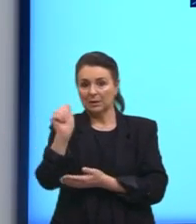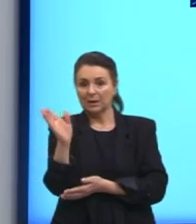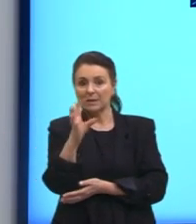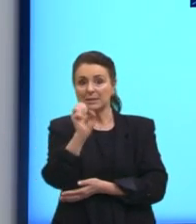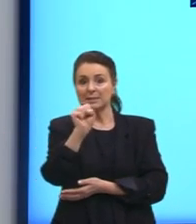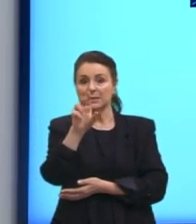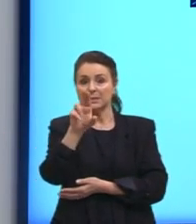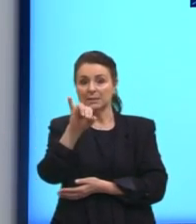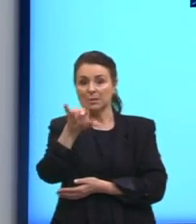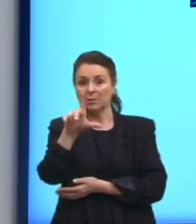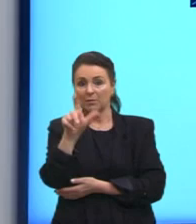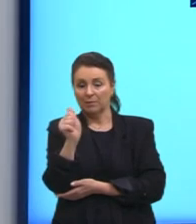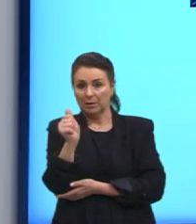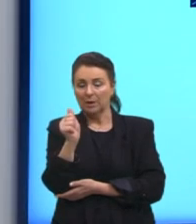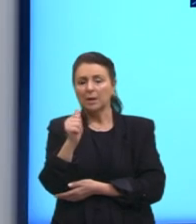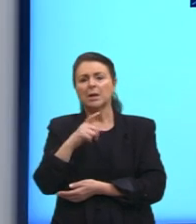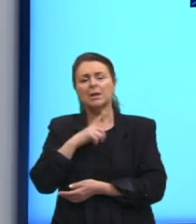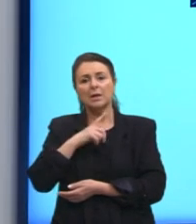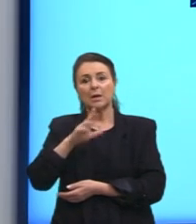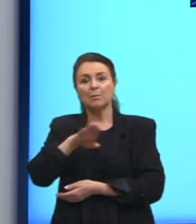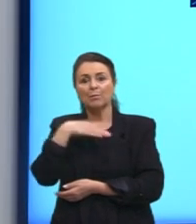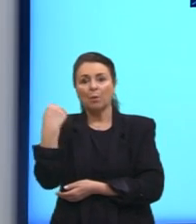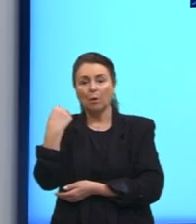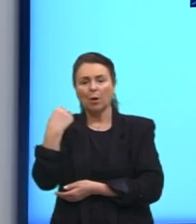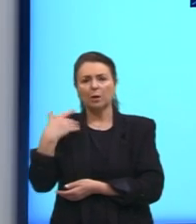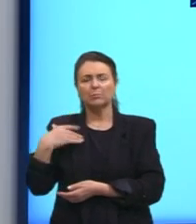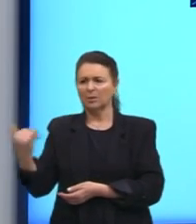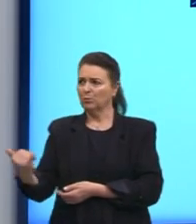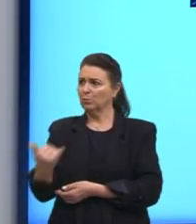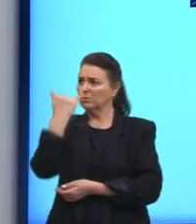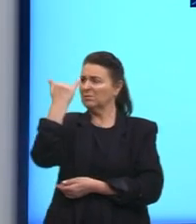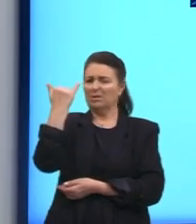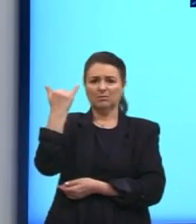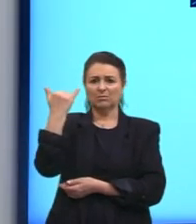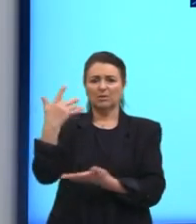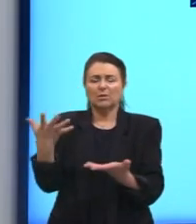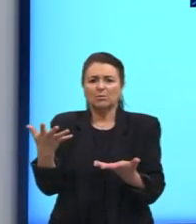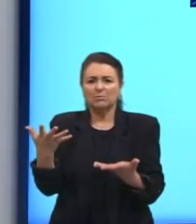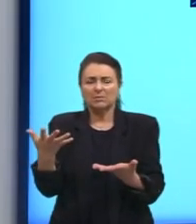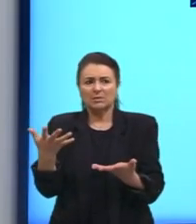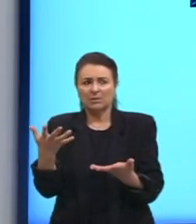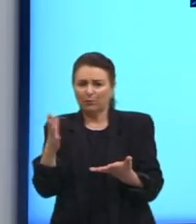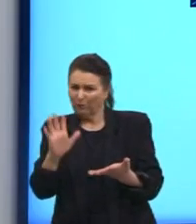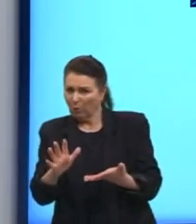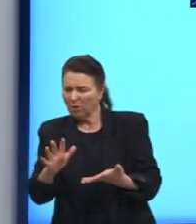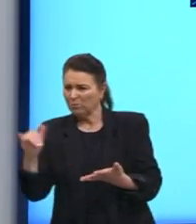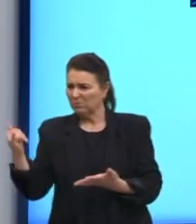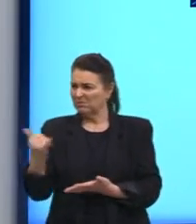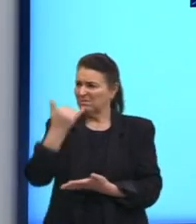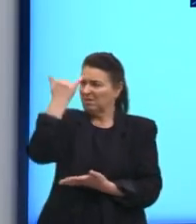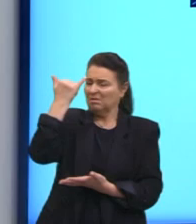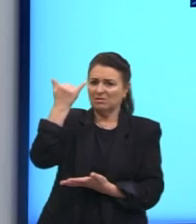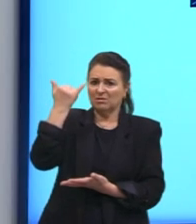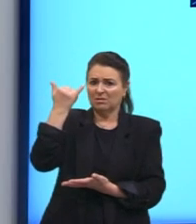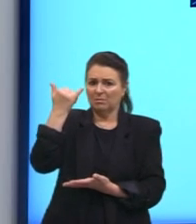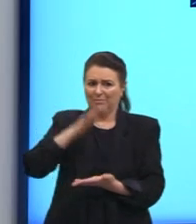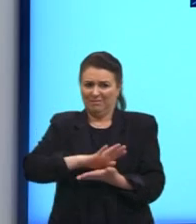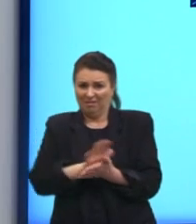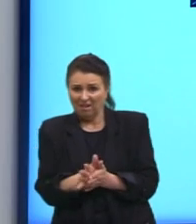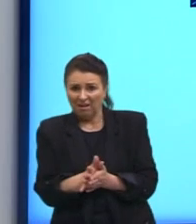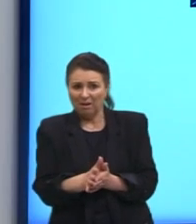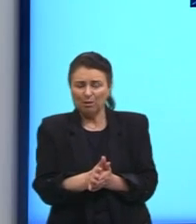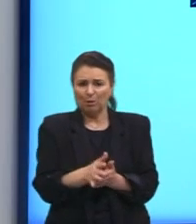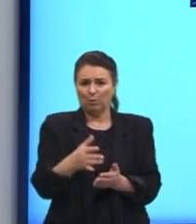e o Castelo Branco vai morrer num acidente que até hoje já era suspeitas. Se foi realmente um acidente, se mataram o Castelo Branco.